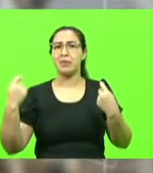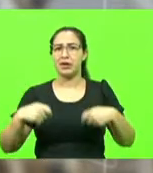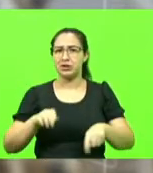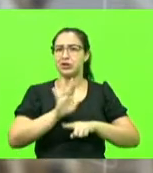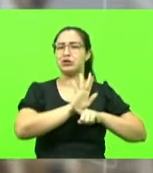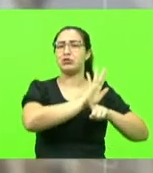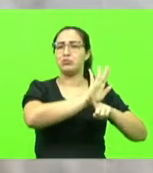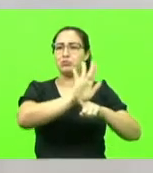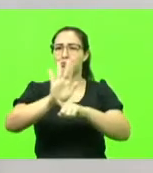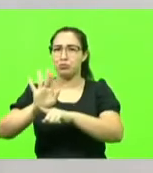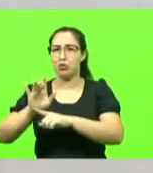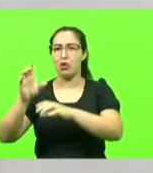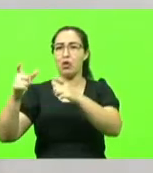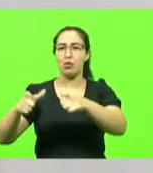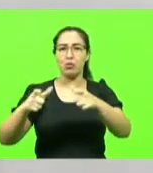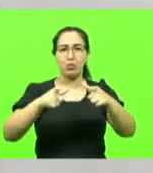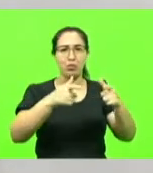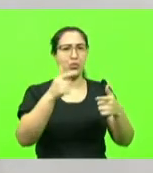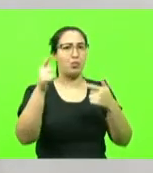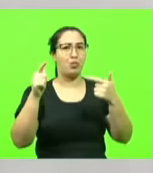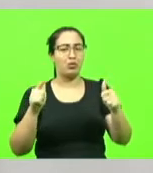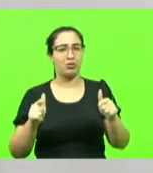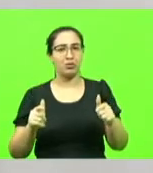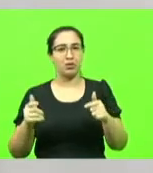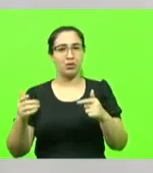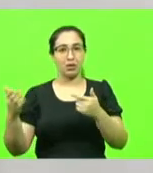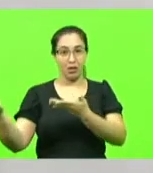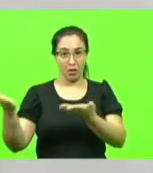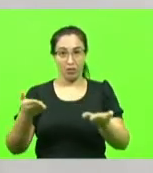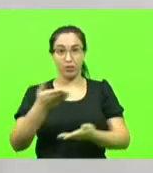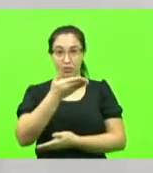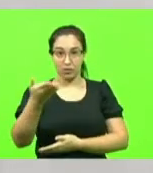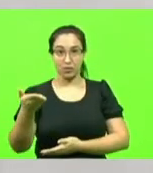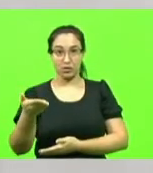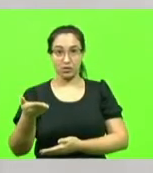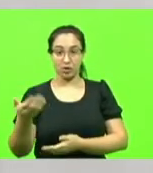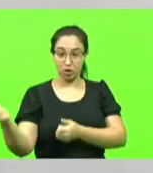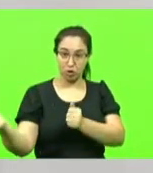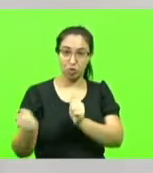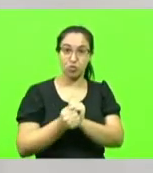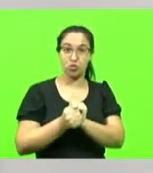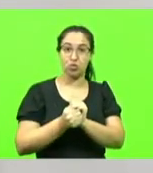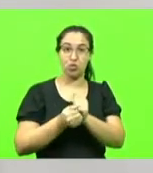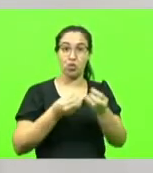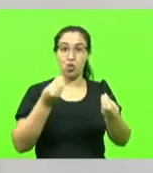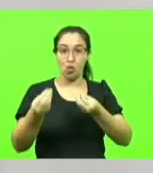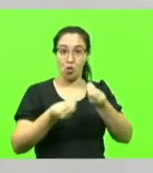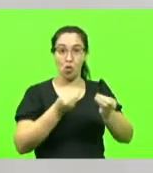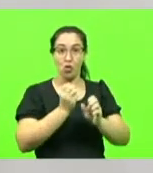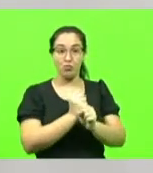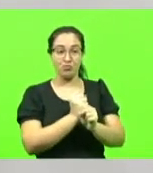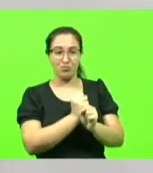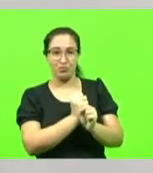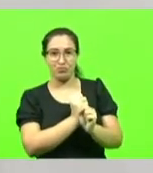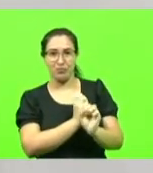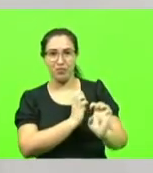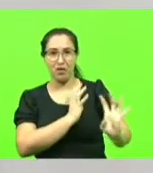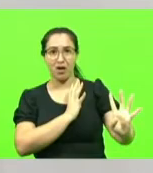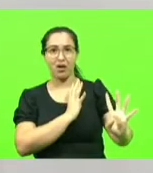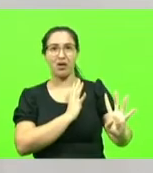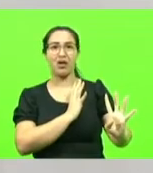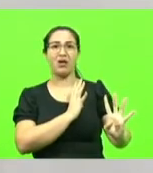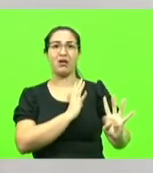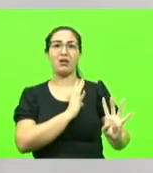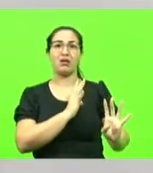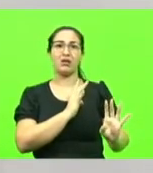estes, eu convido para ir agora em um hospital comigo para ver as filas ou então as cirurgias eletivas que muitas vezes